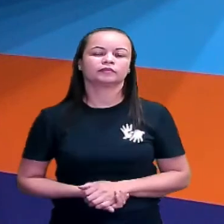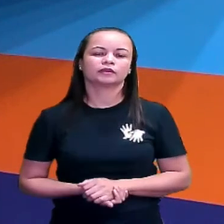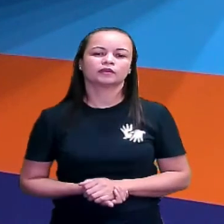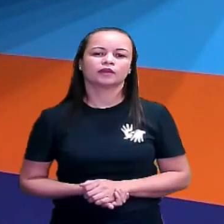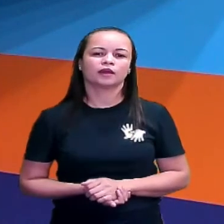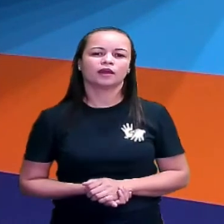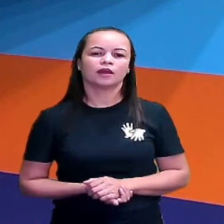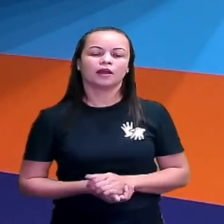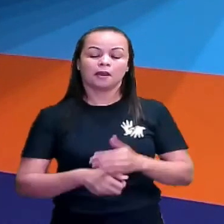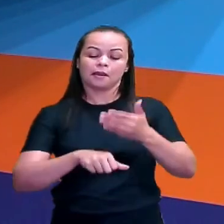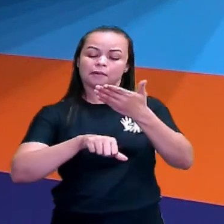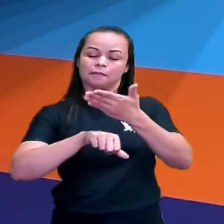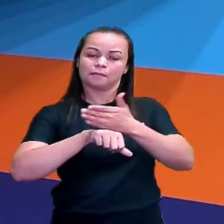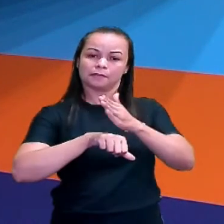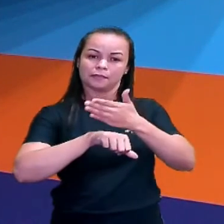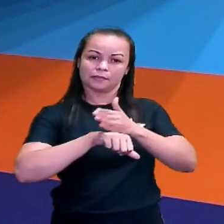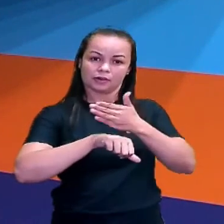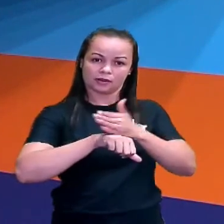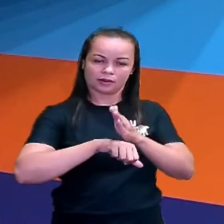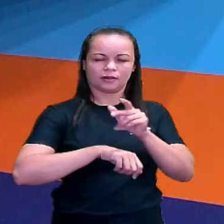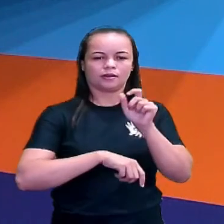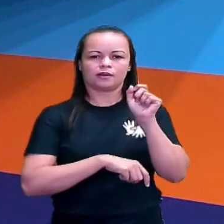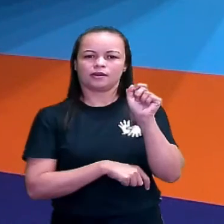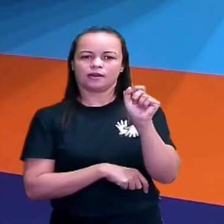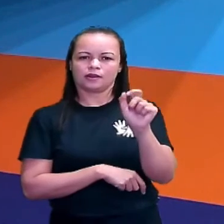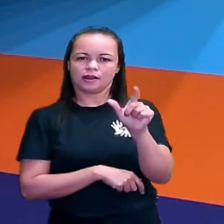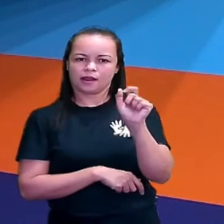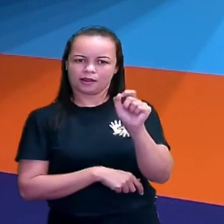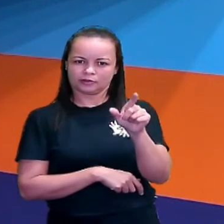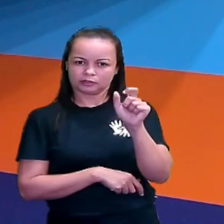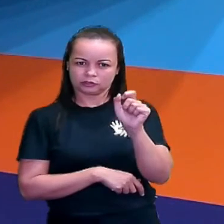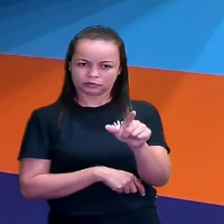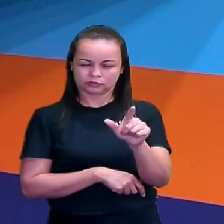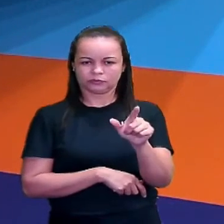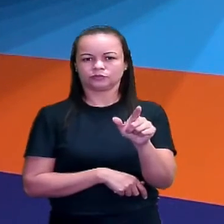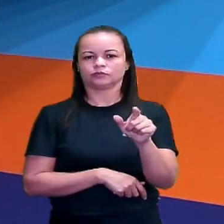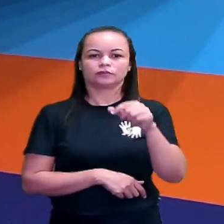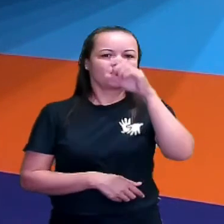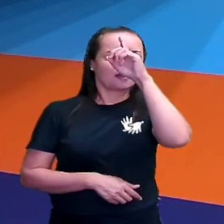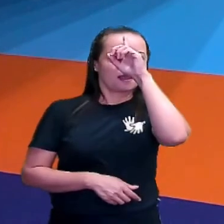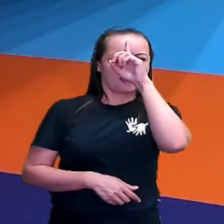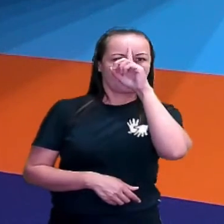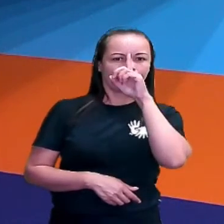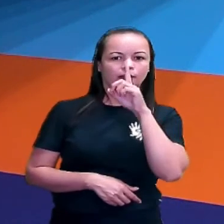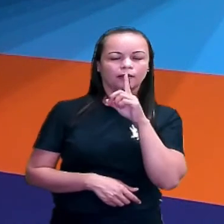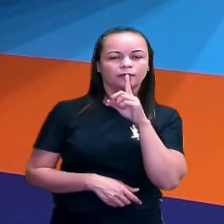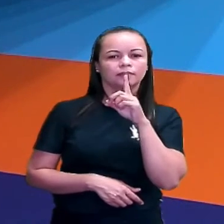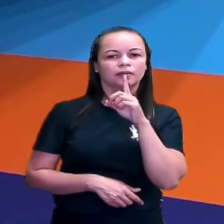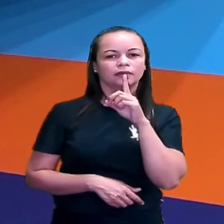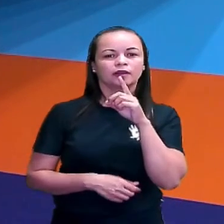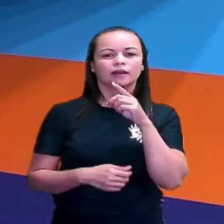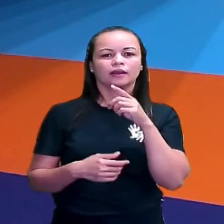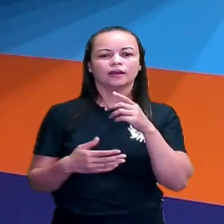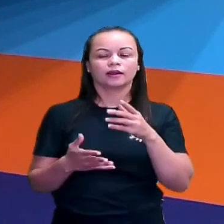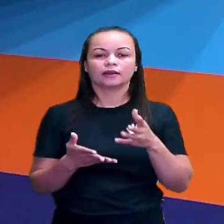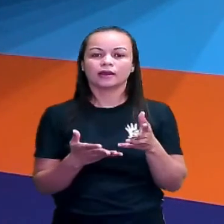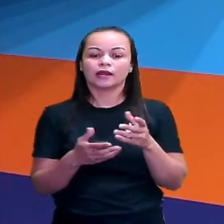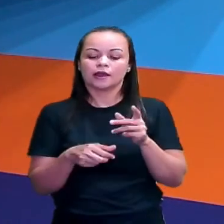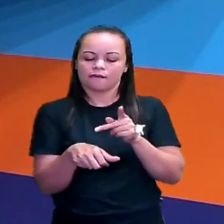Brancas, azuis, amarelas e